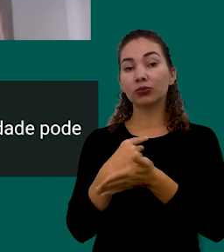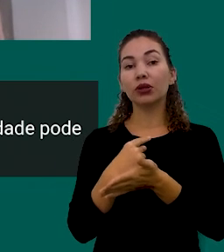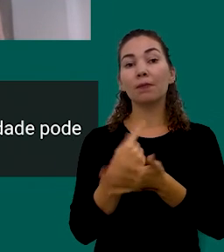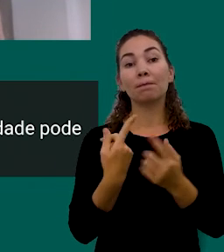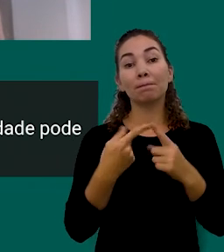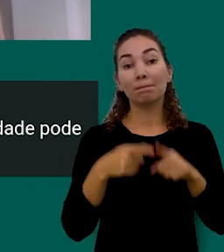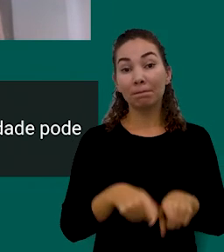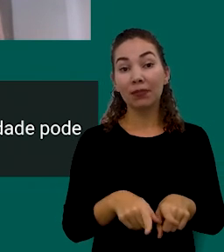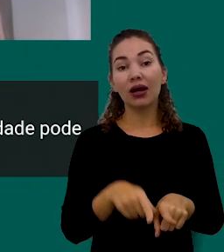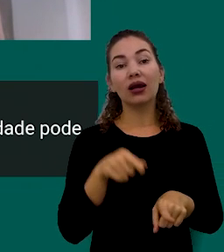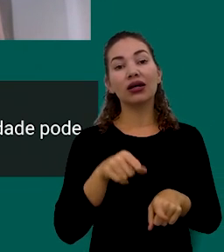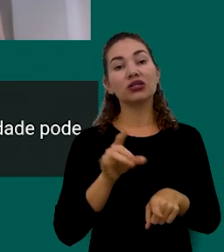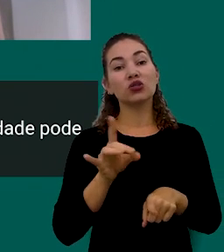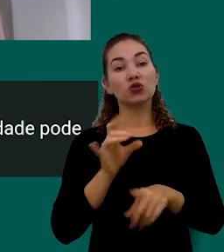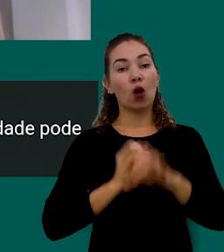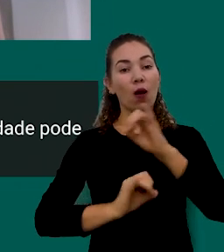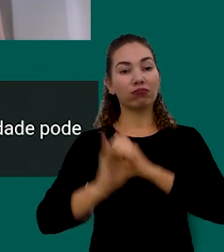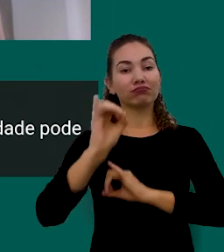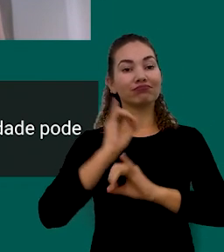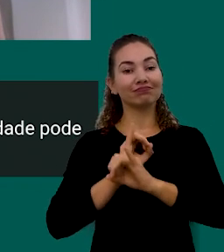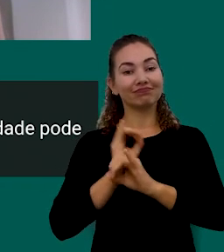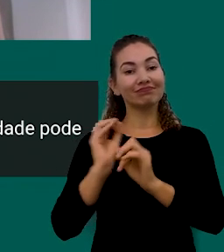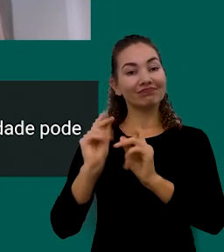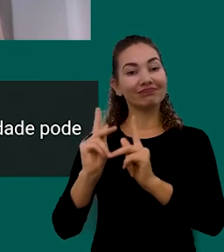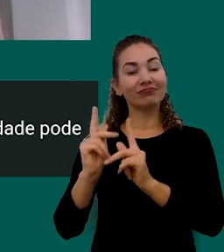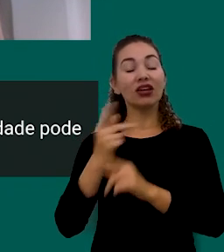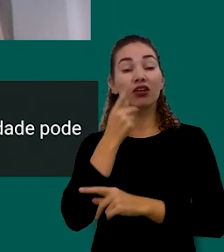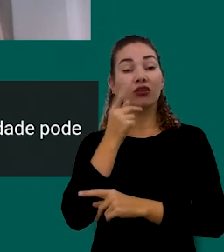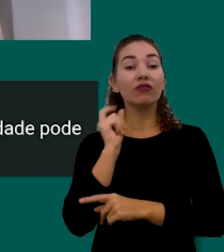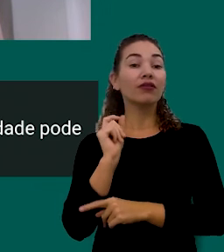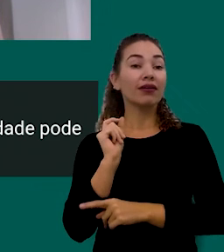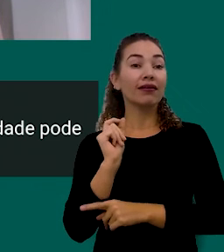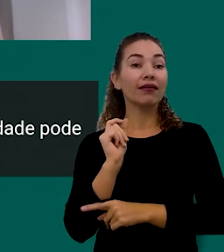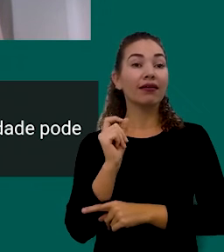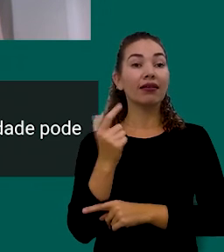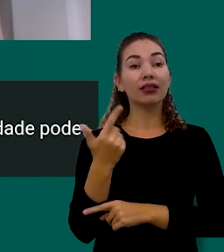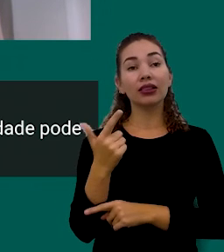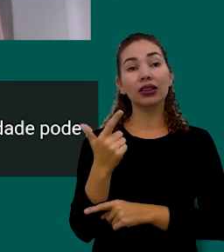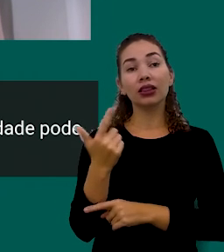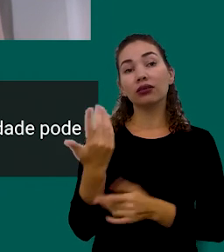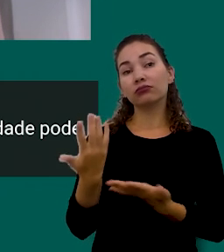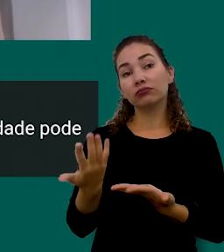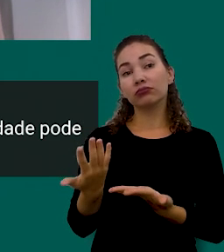Eles Estão Ocorrendo De Forma Online Tá Fernanda E eu diria Para ti Assim Que não Tem